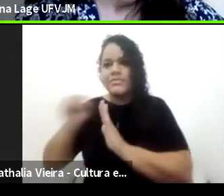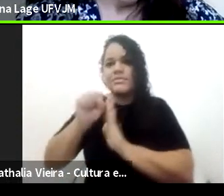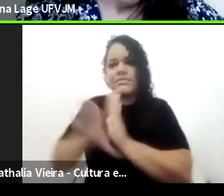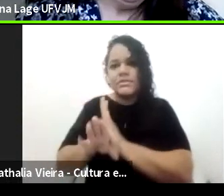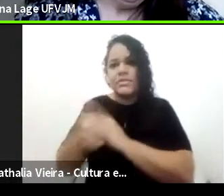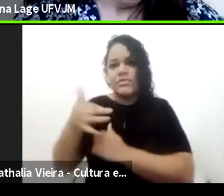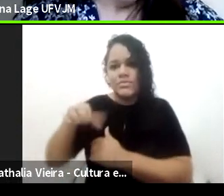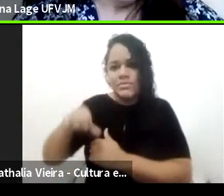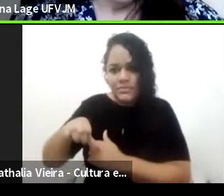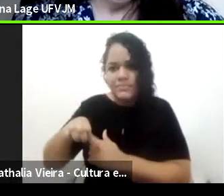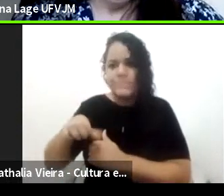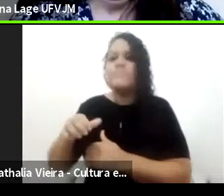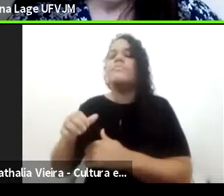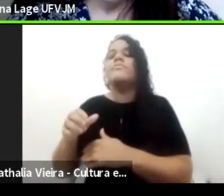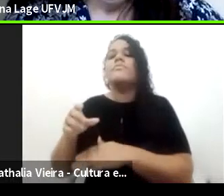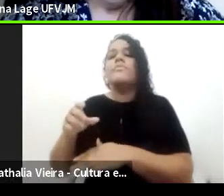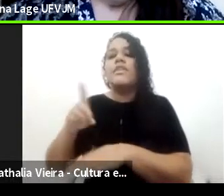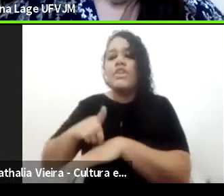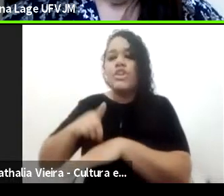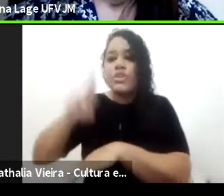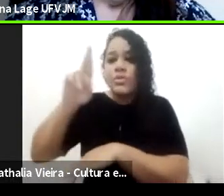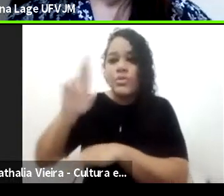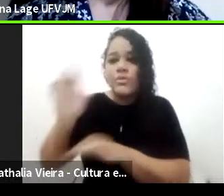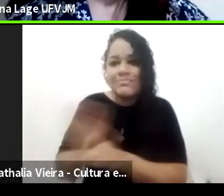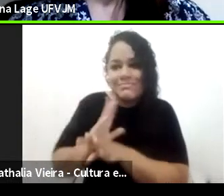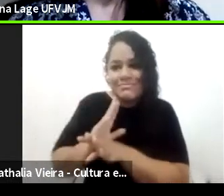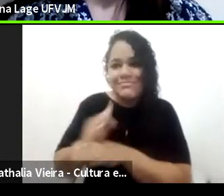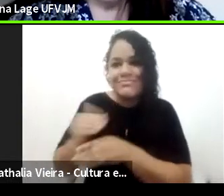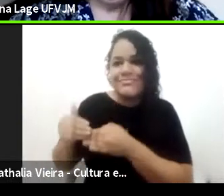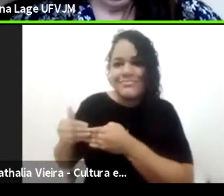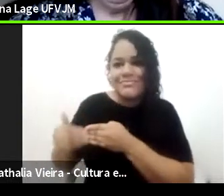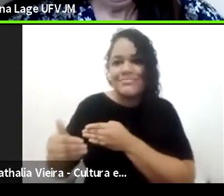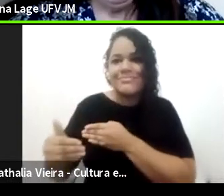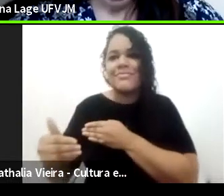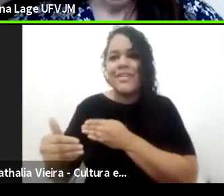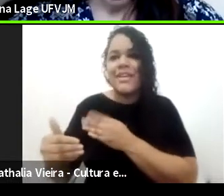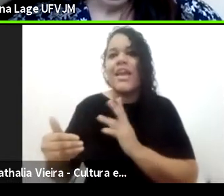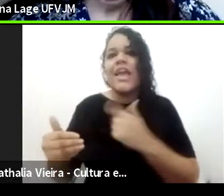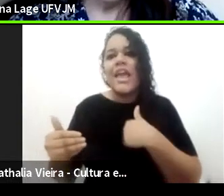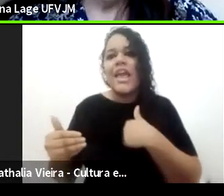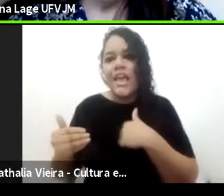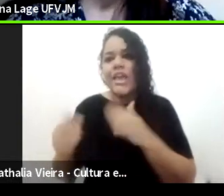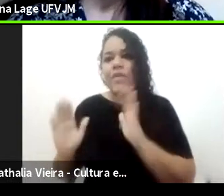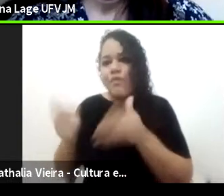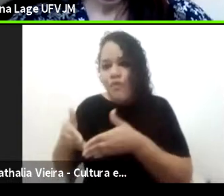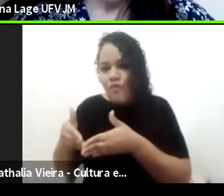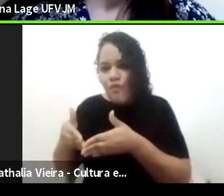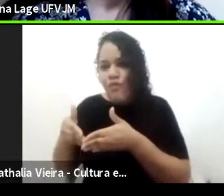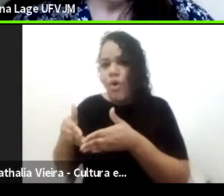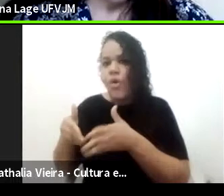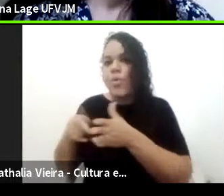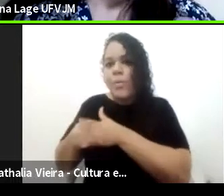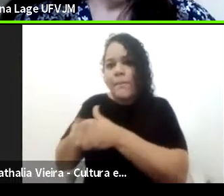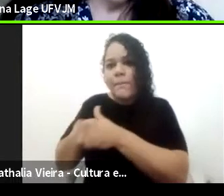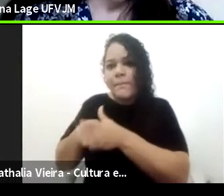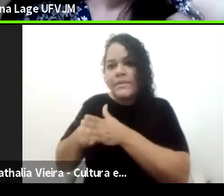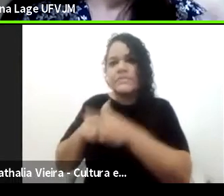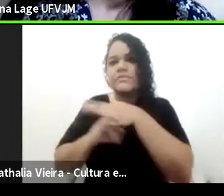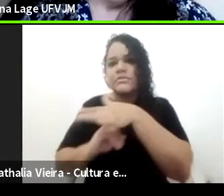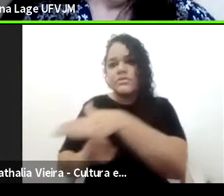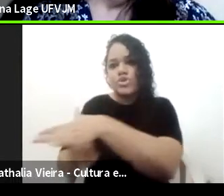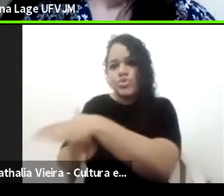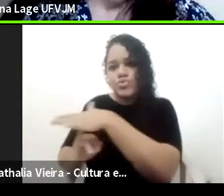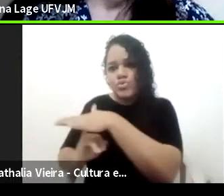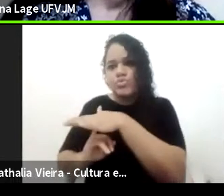desde que finalizei meu doutorado, eu estou mais voltada para pesquisar instituições, principalmente